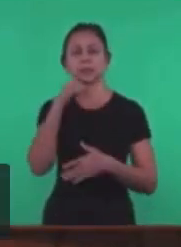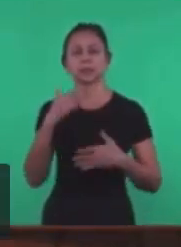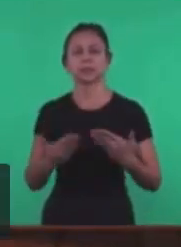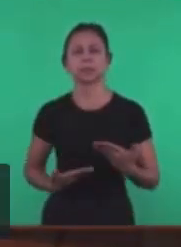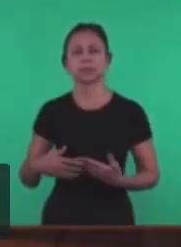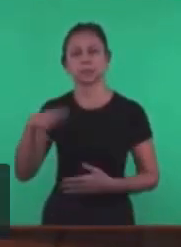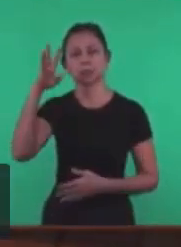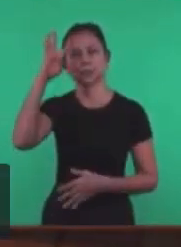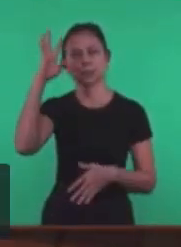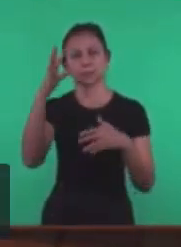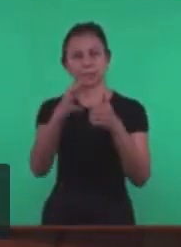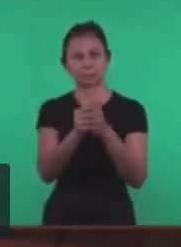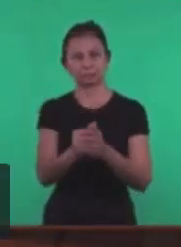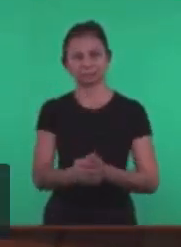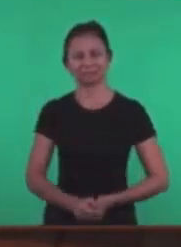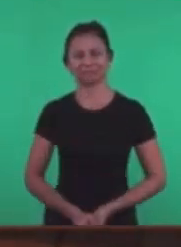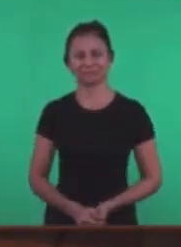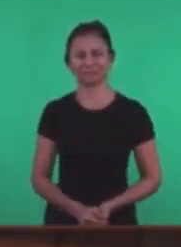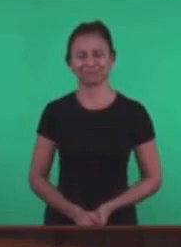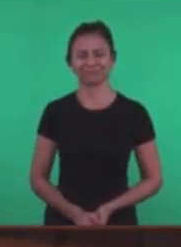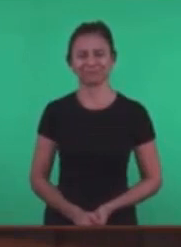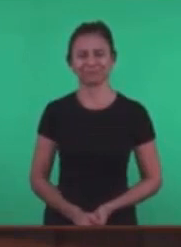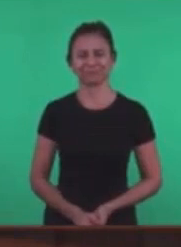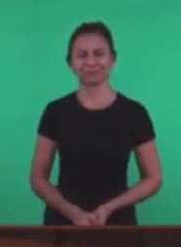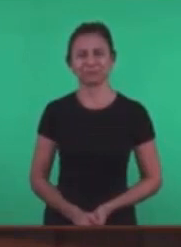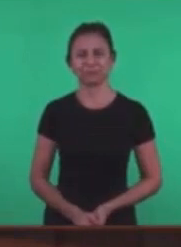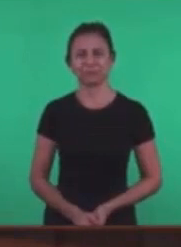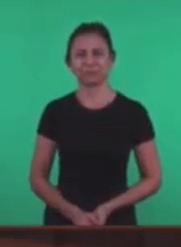-feira Amém? Amém Podemos encerrar